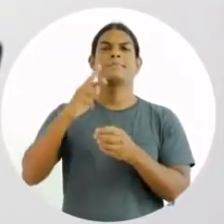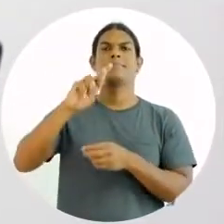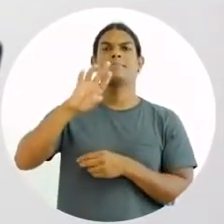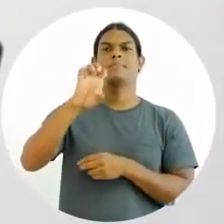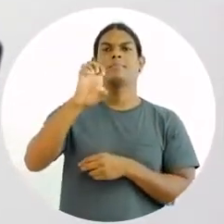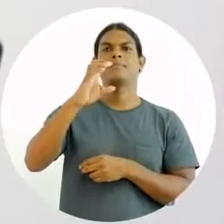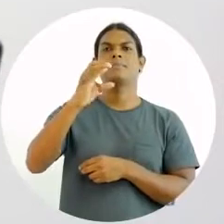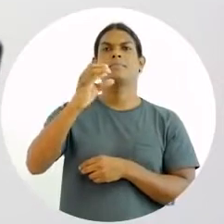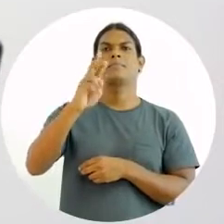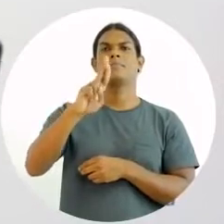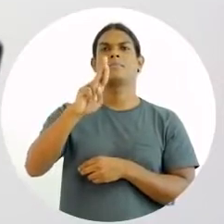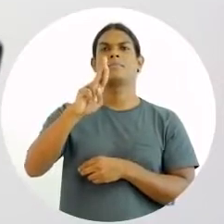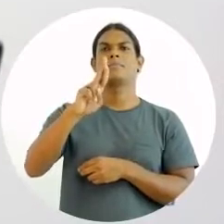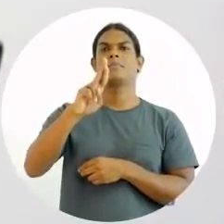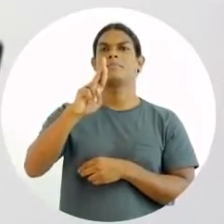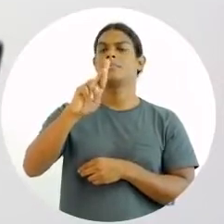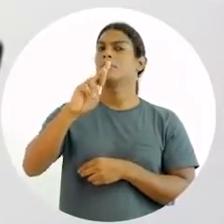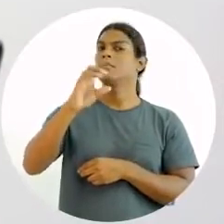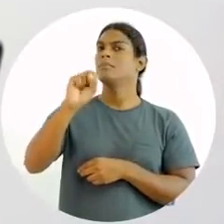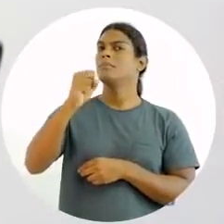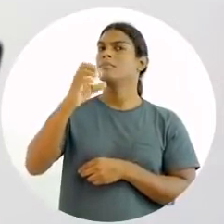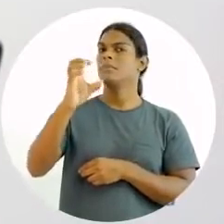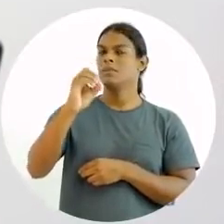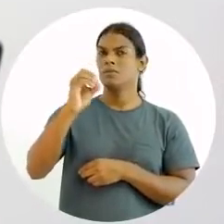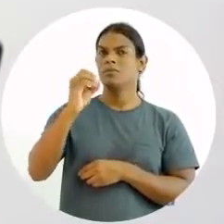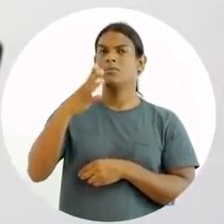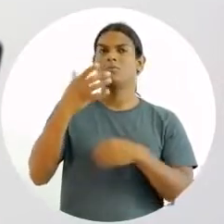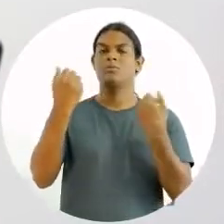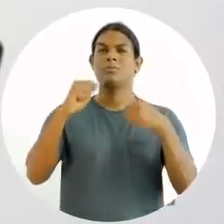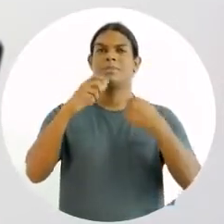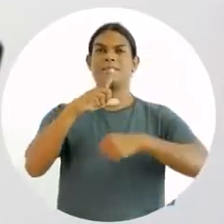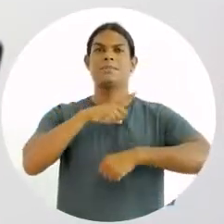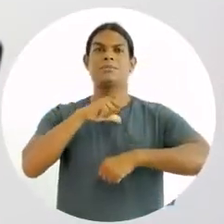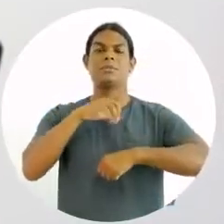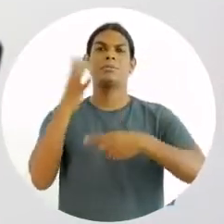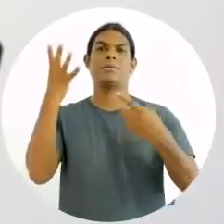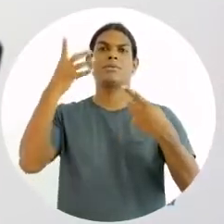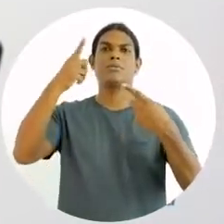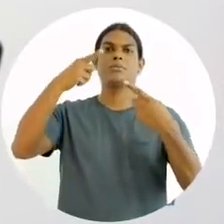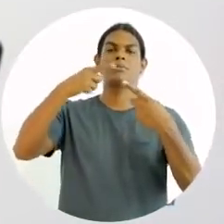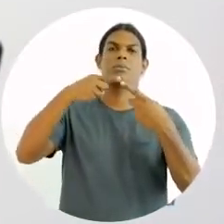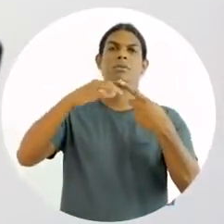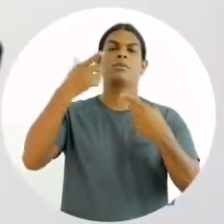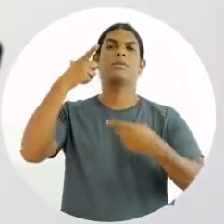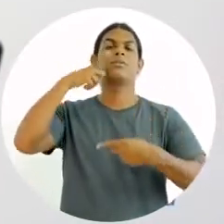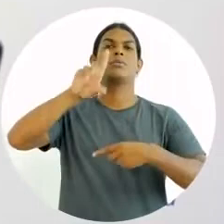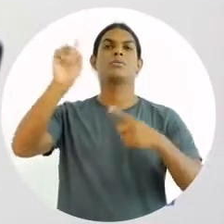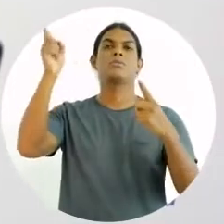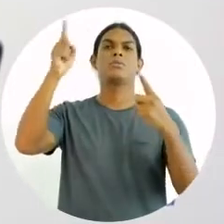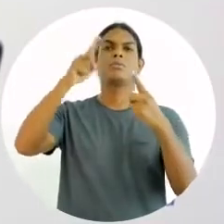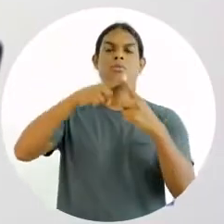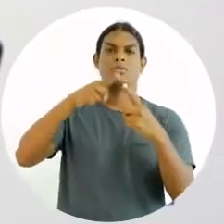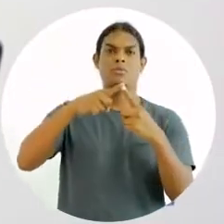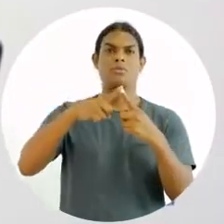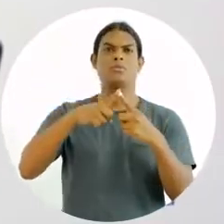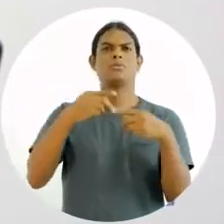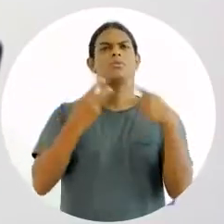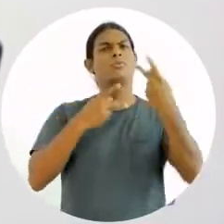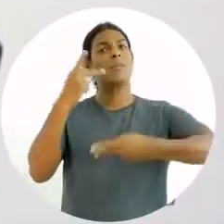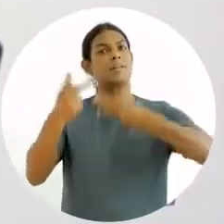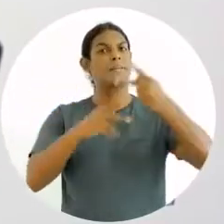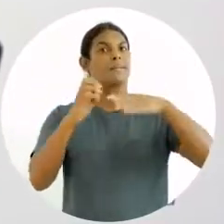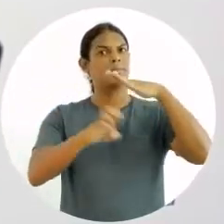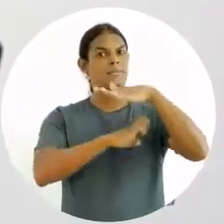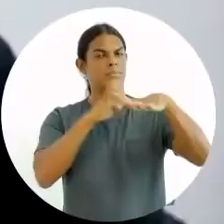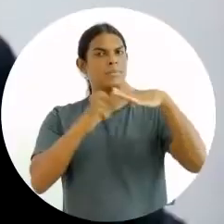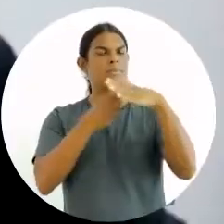é aquilo que eu preciso ter para alcançar um determinado objetivo. E se eu estou falando de recurso organizacional, significa dizer